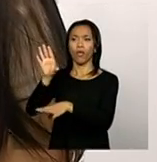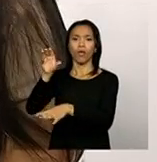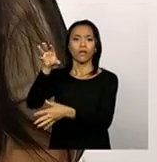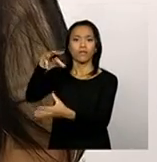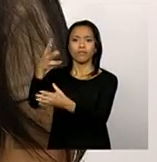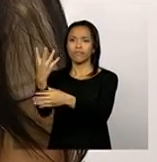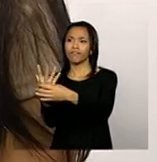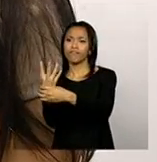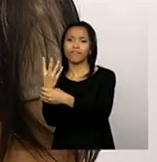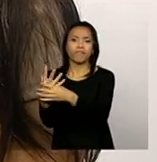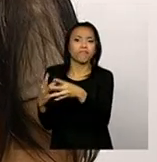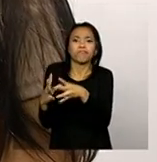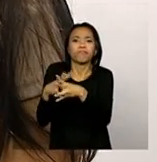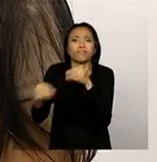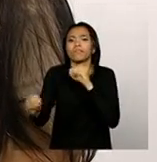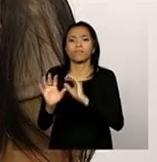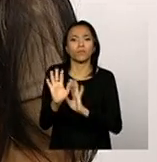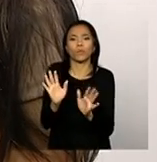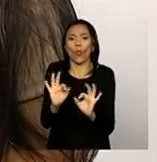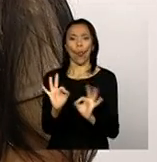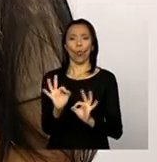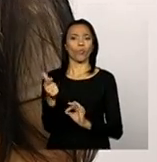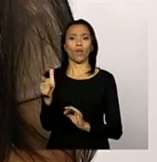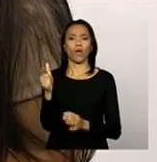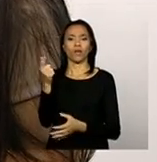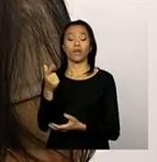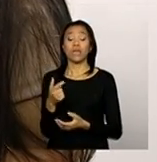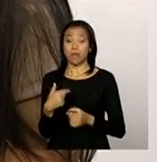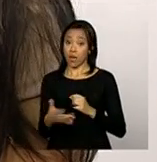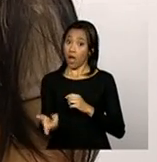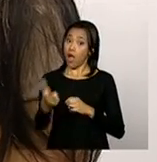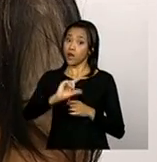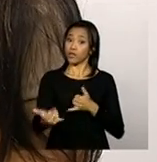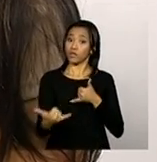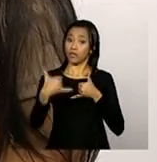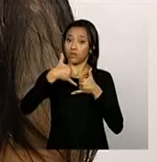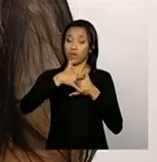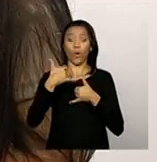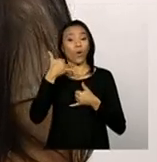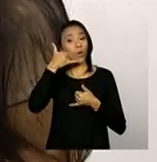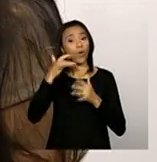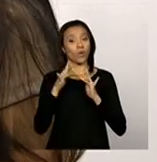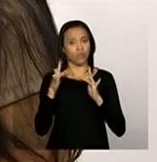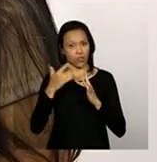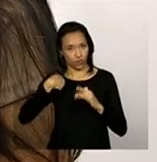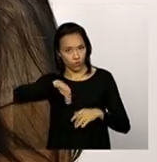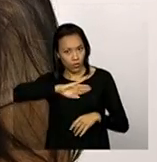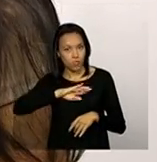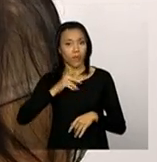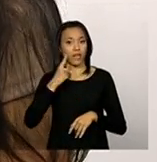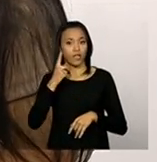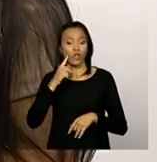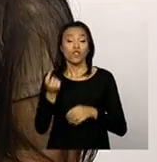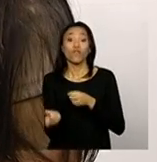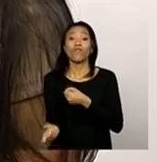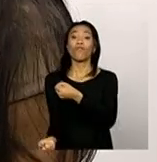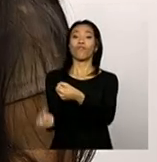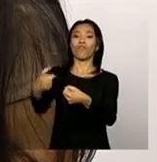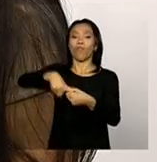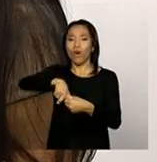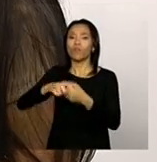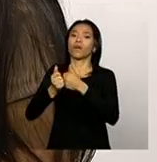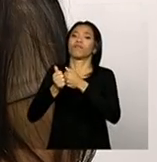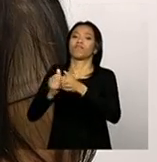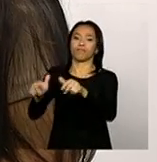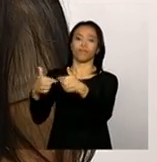deveria ser, então ele deve entrar em contato com a gente para que a gente possa fazer a ativação dessa unidade para que,